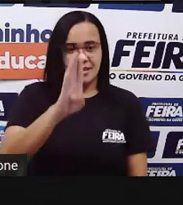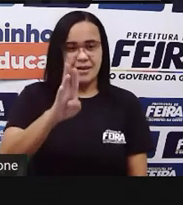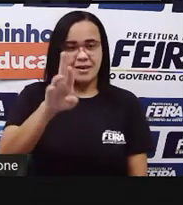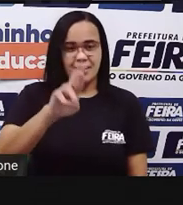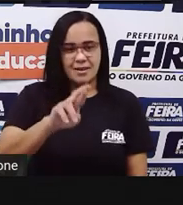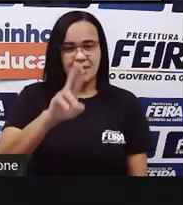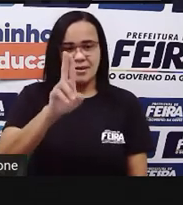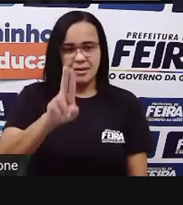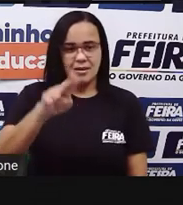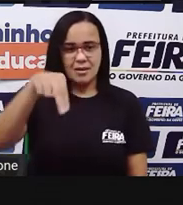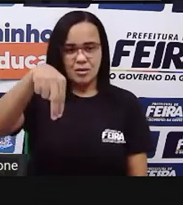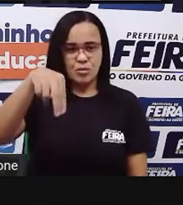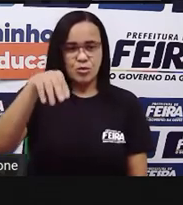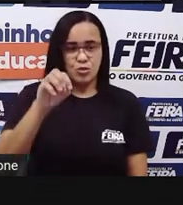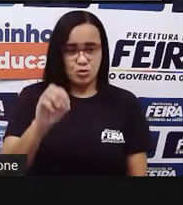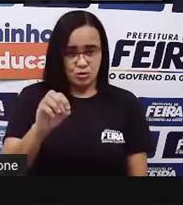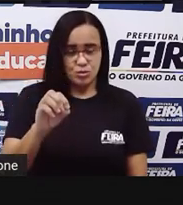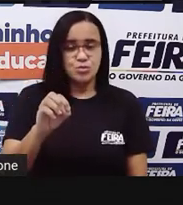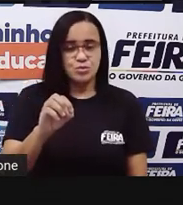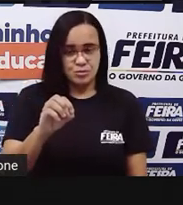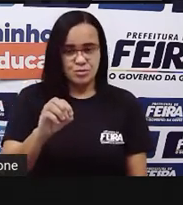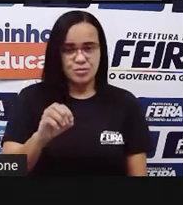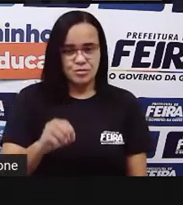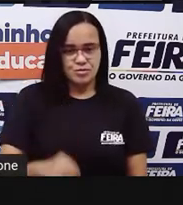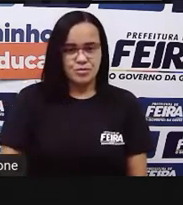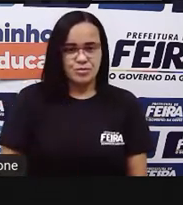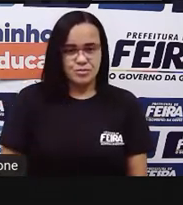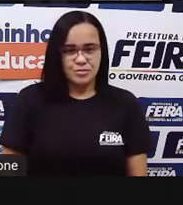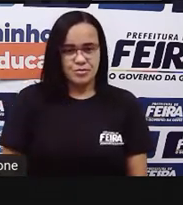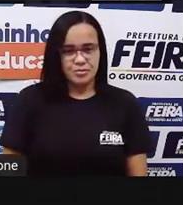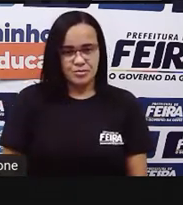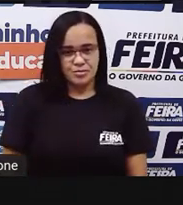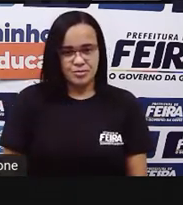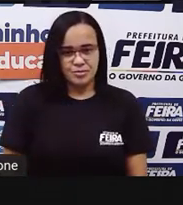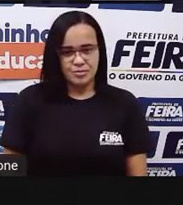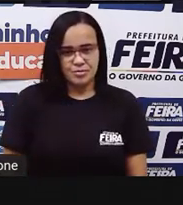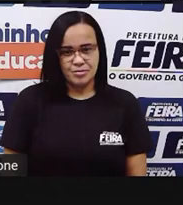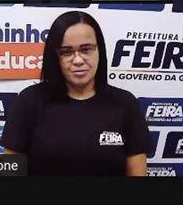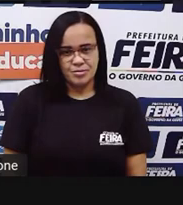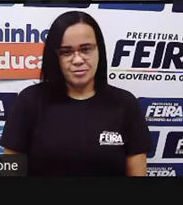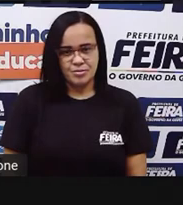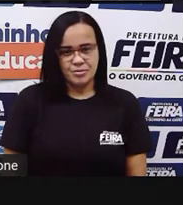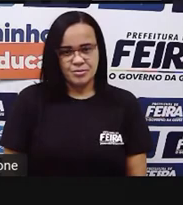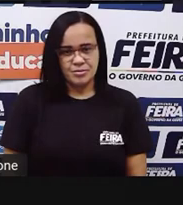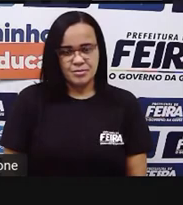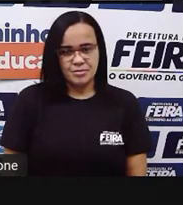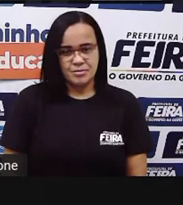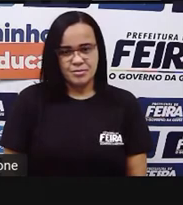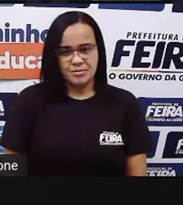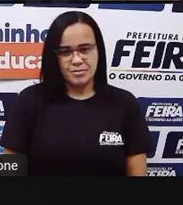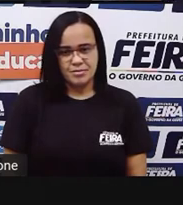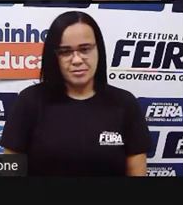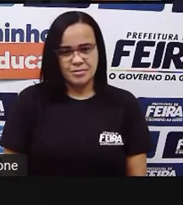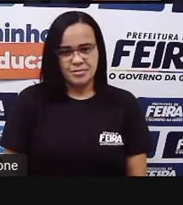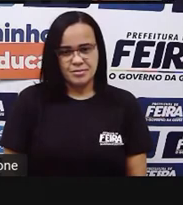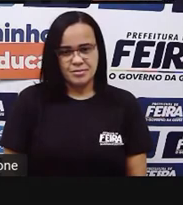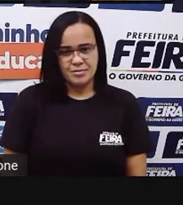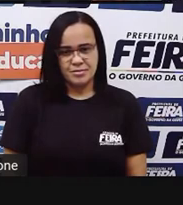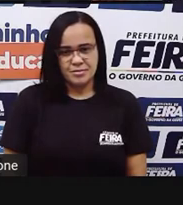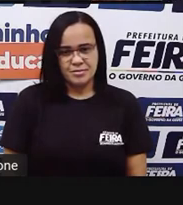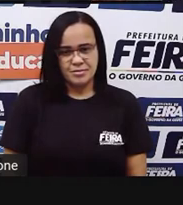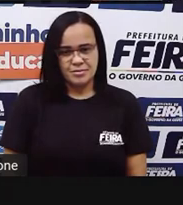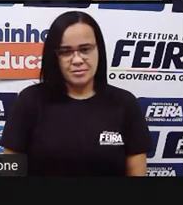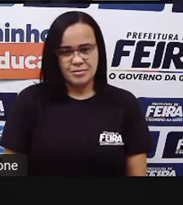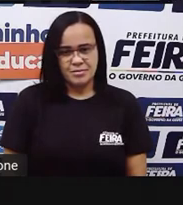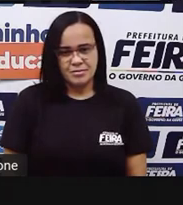Bruno. Vamos ver se é esse mesmo, ó. Bruno. Já arriscamos esse aqui, ó. Bruno não está